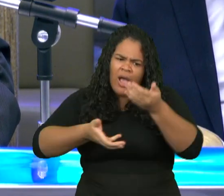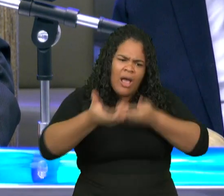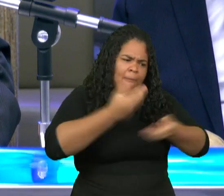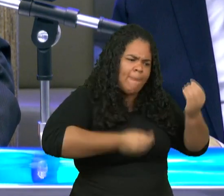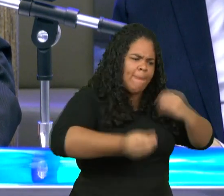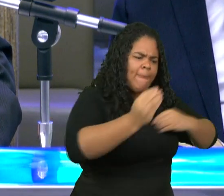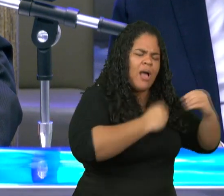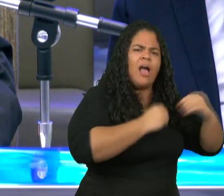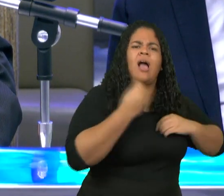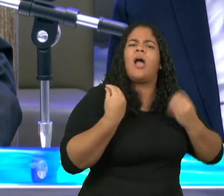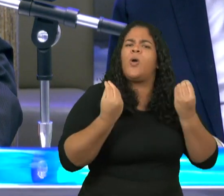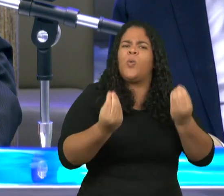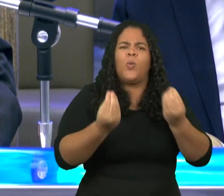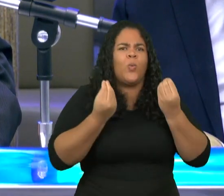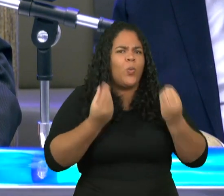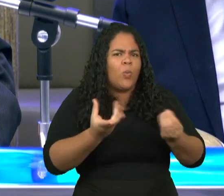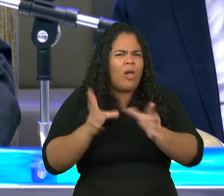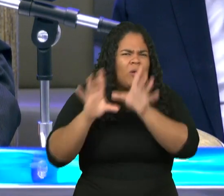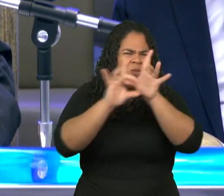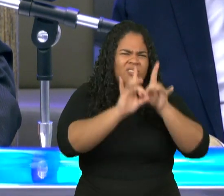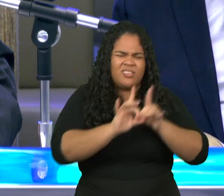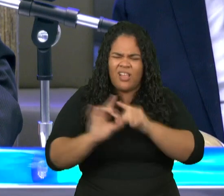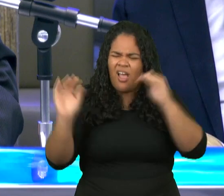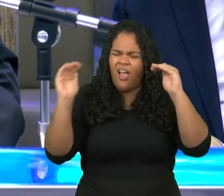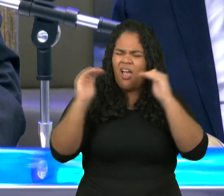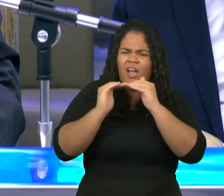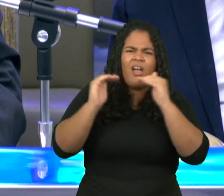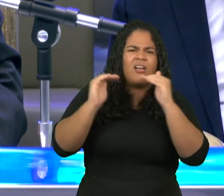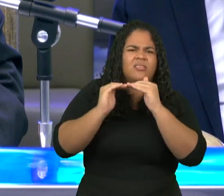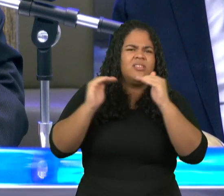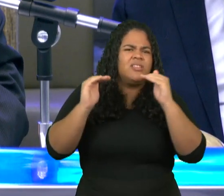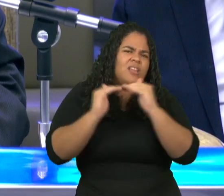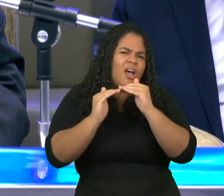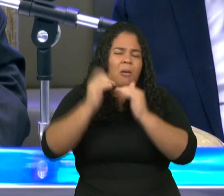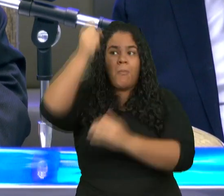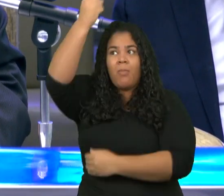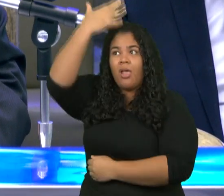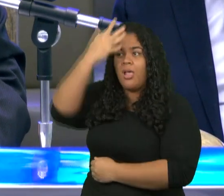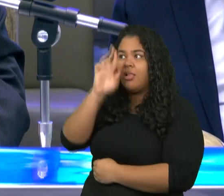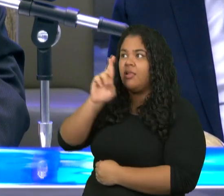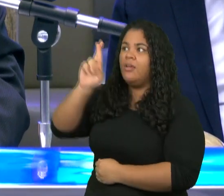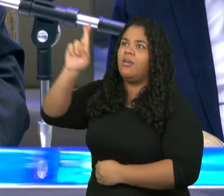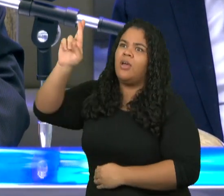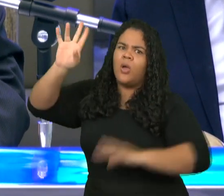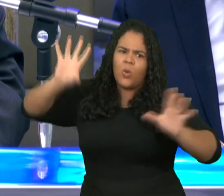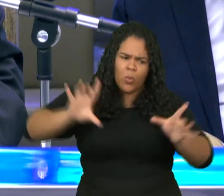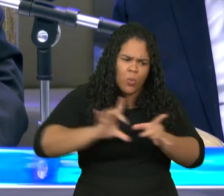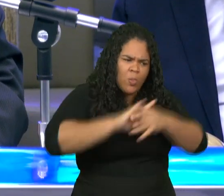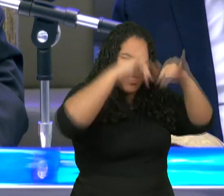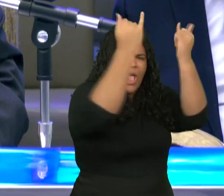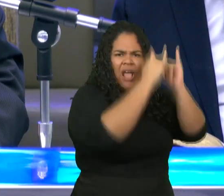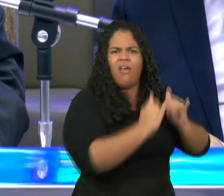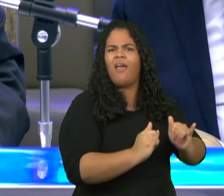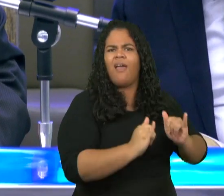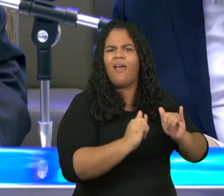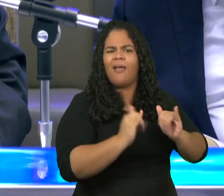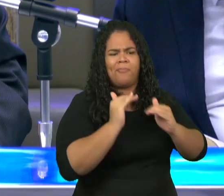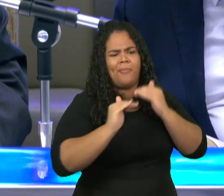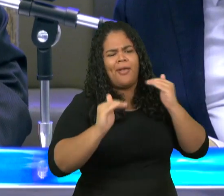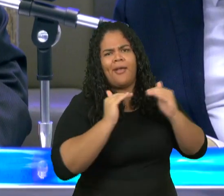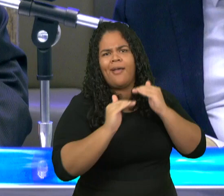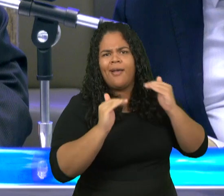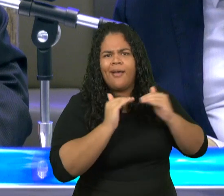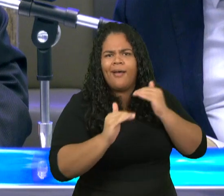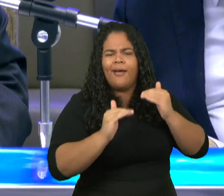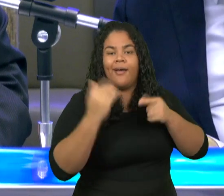e que consenso tem o templo de Deus com os os ídolos porque vós